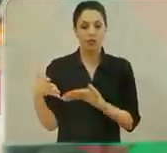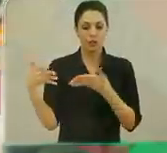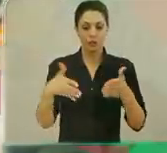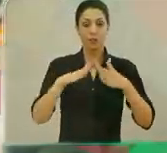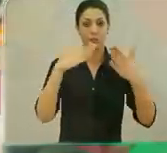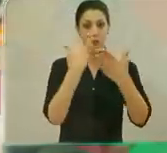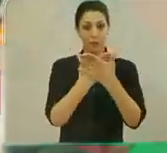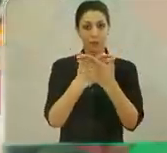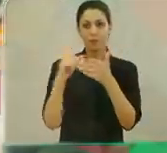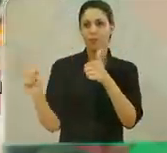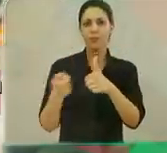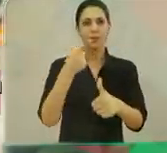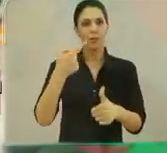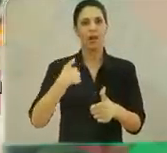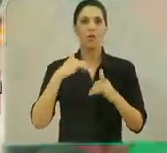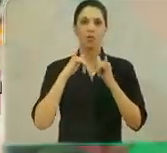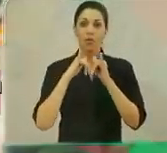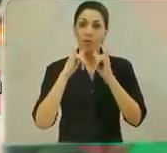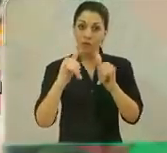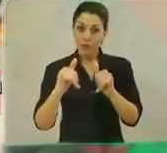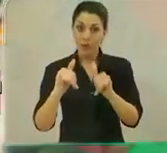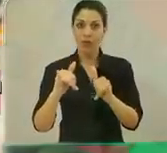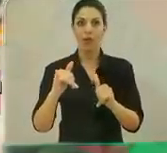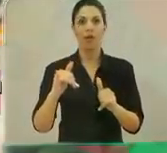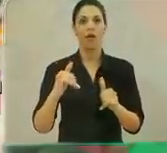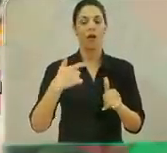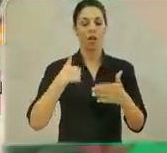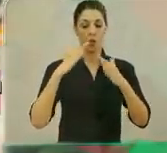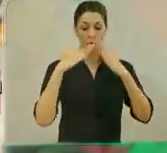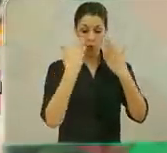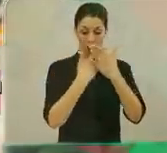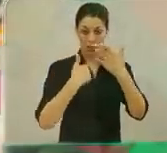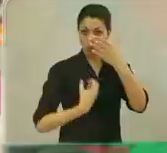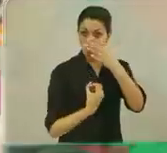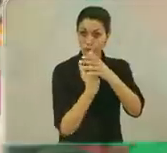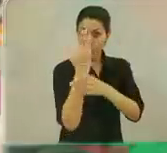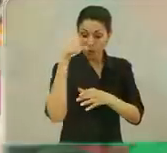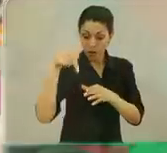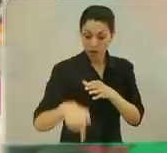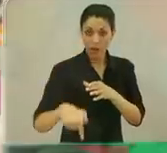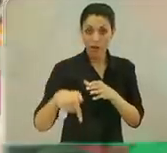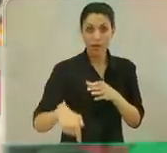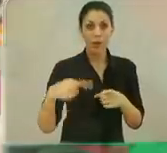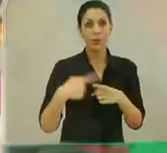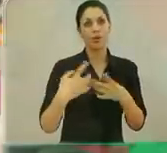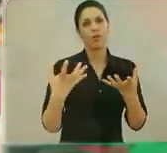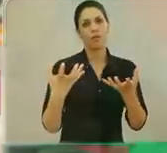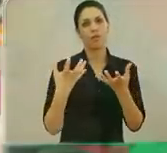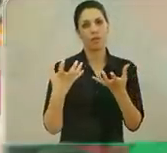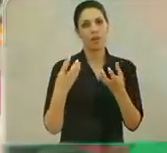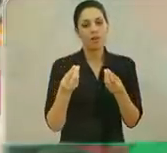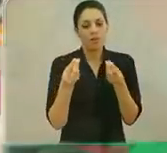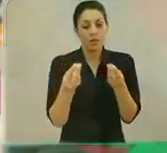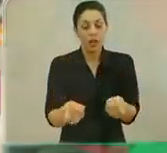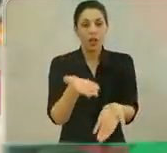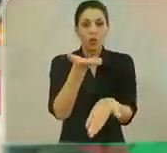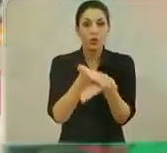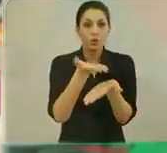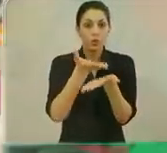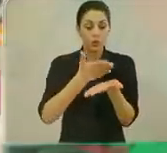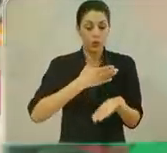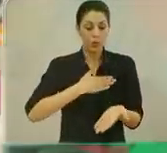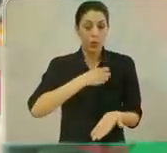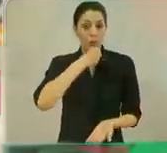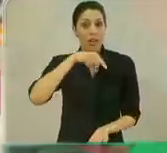vem para a minha escola, a primeira coisa que eu digo para ela, eu abri esse colégio para poder dar um